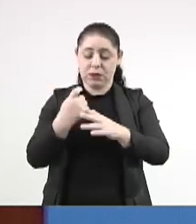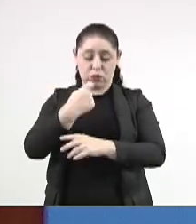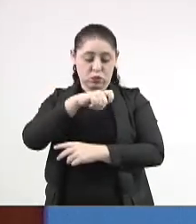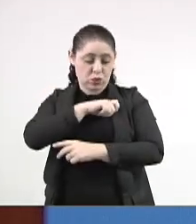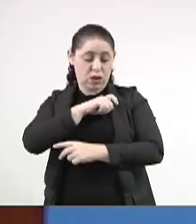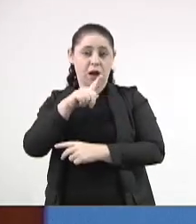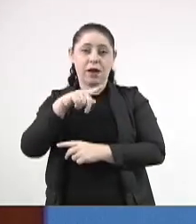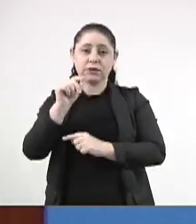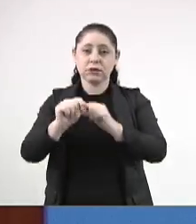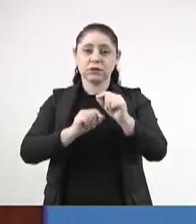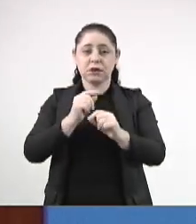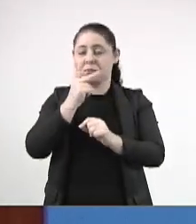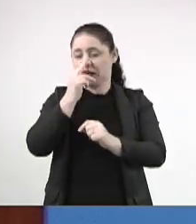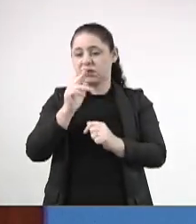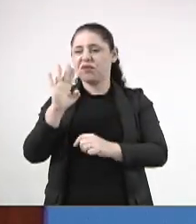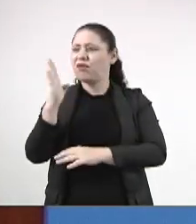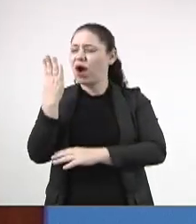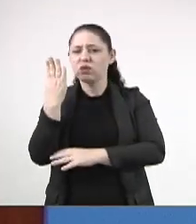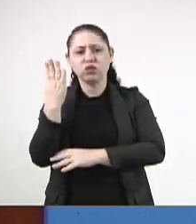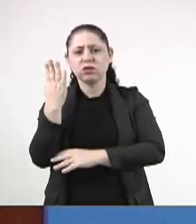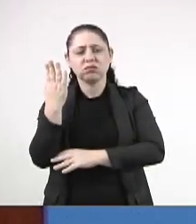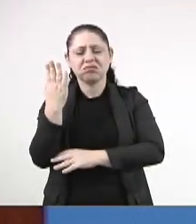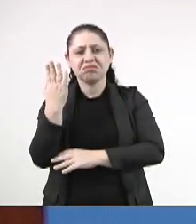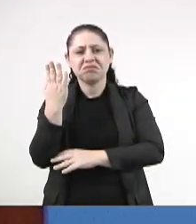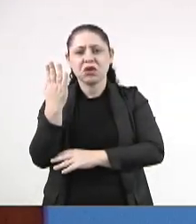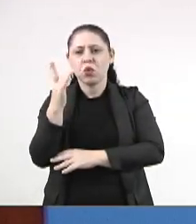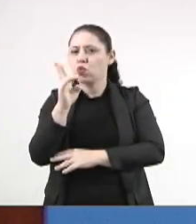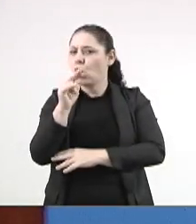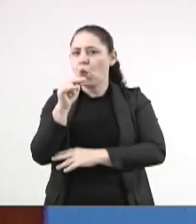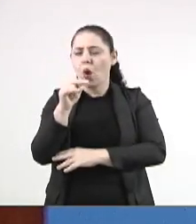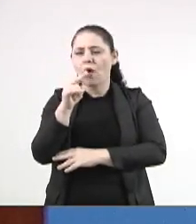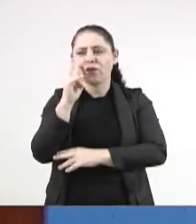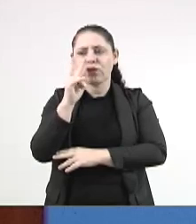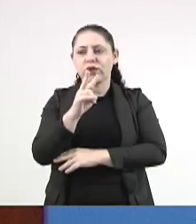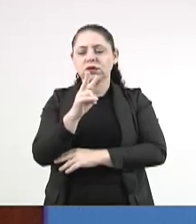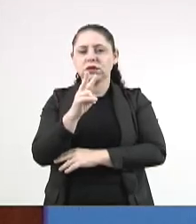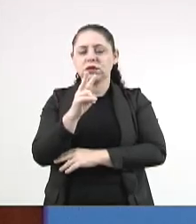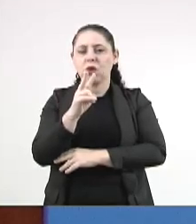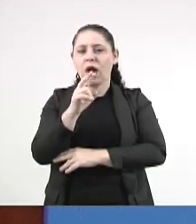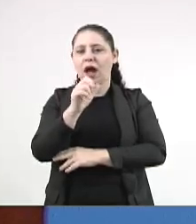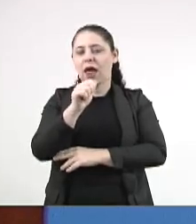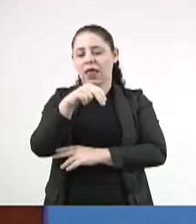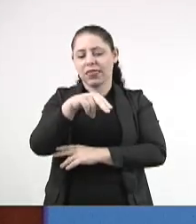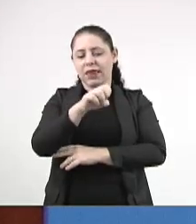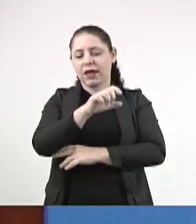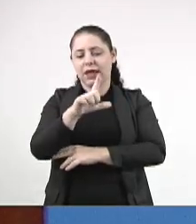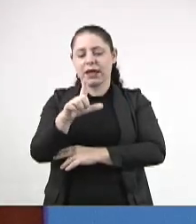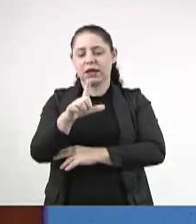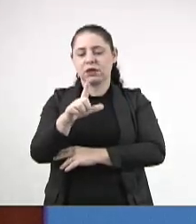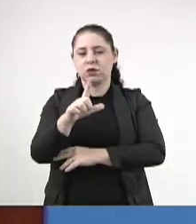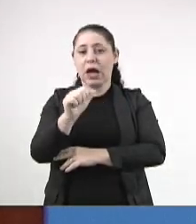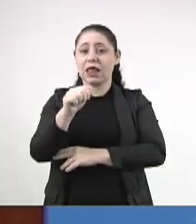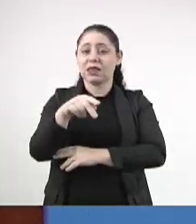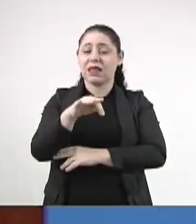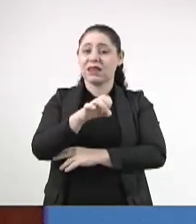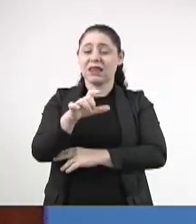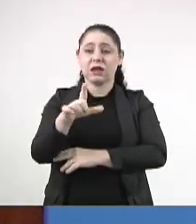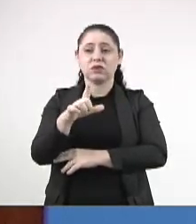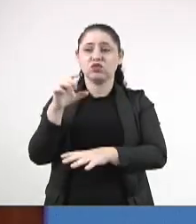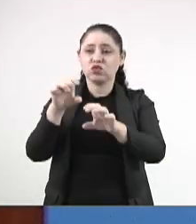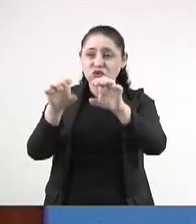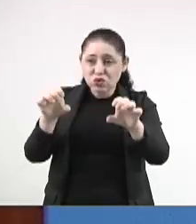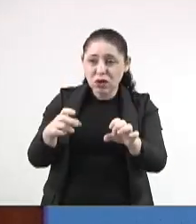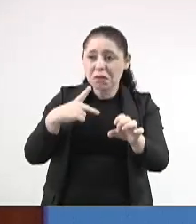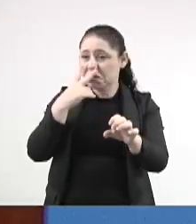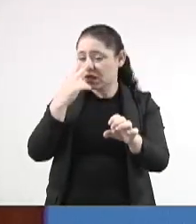uma peça de ficção, essas agências. Eu nunca vi um fiscal aqui da ANEL, da ANATEL, não tem, não tem estrutura nenhuma.